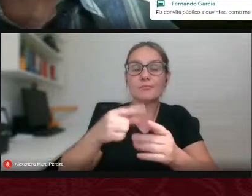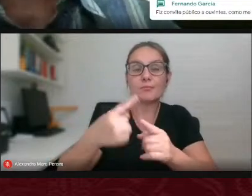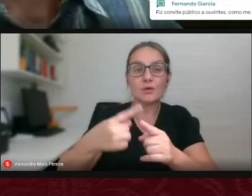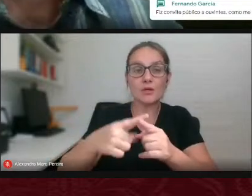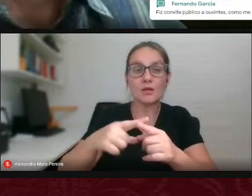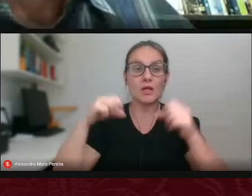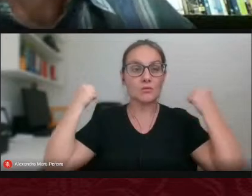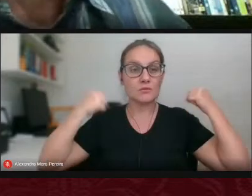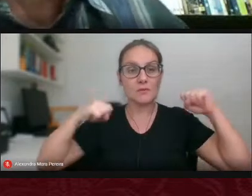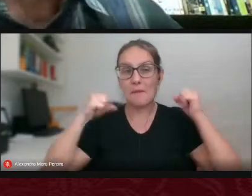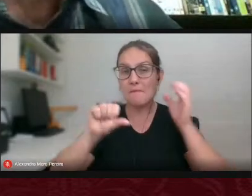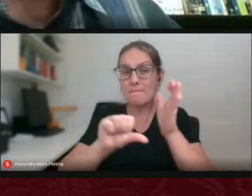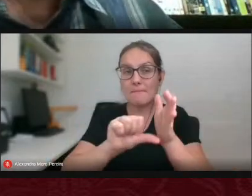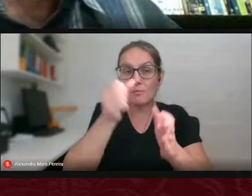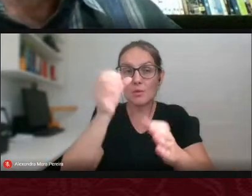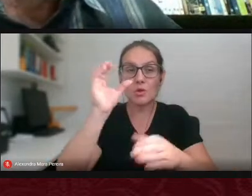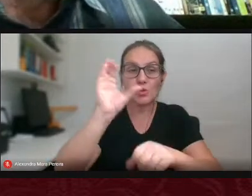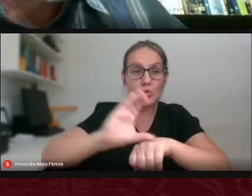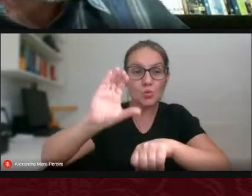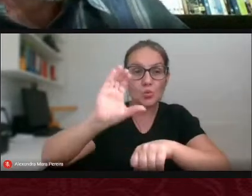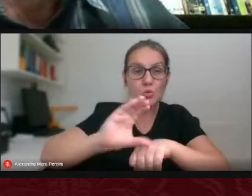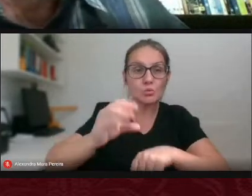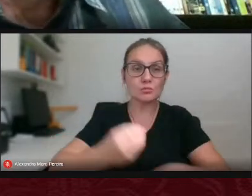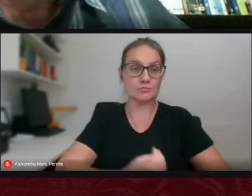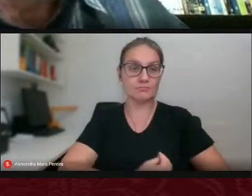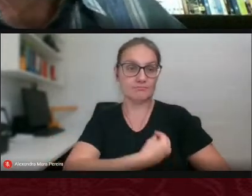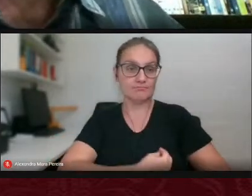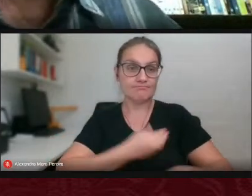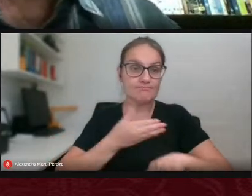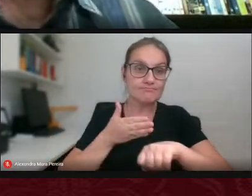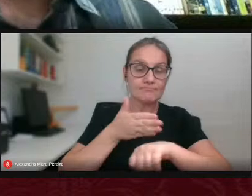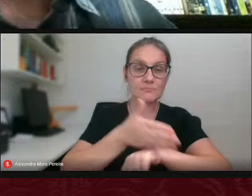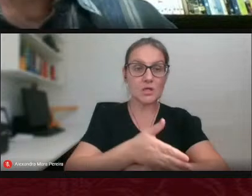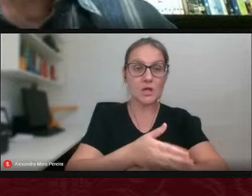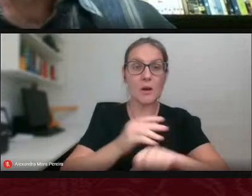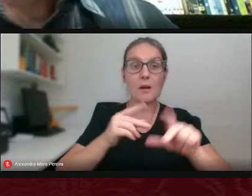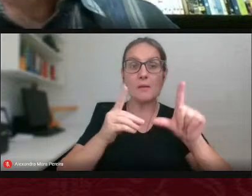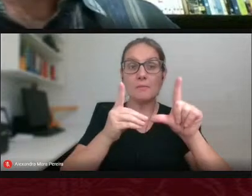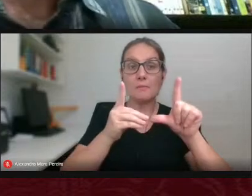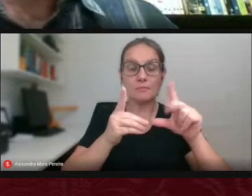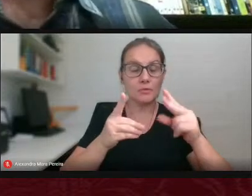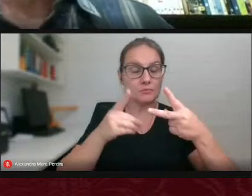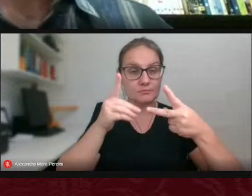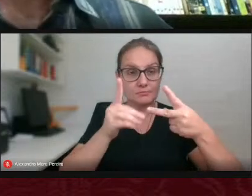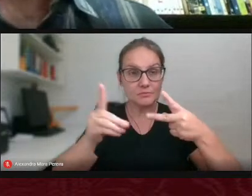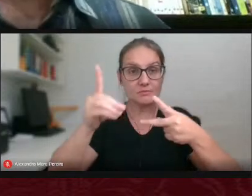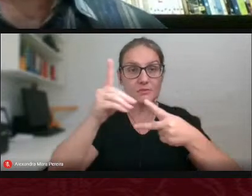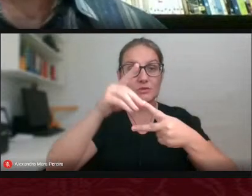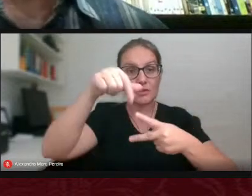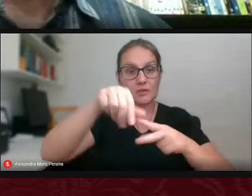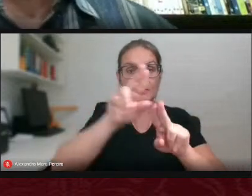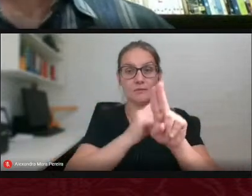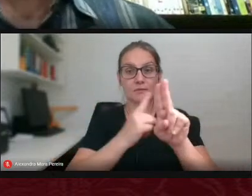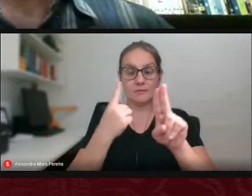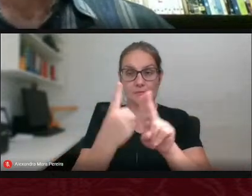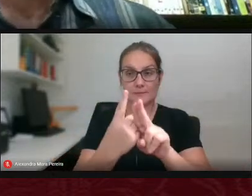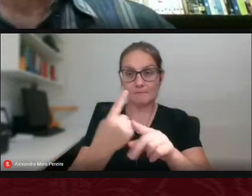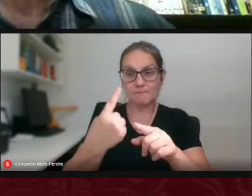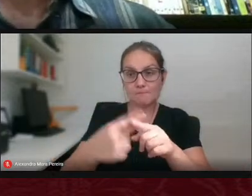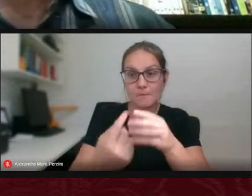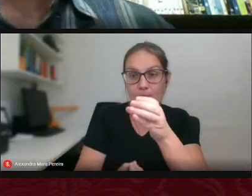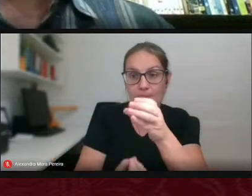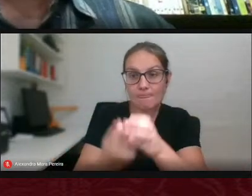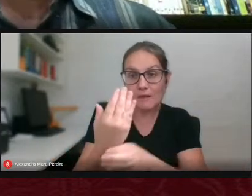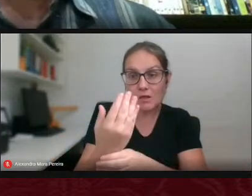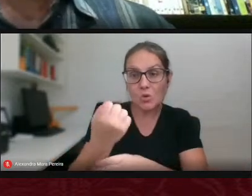participar, né? Justamente aí do PIBID aqui na UFGD. Tanto é que o PIBID havia sido implantado